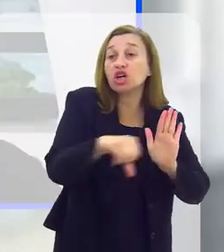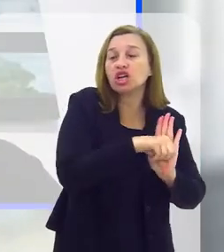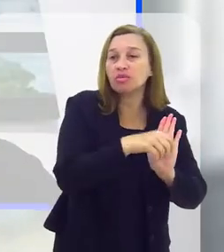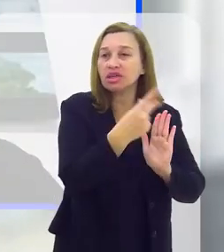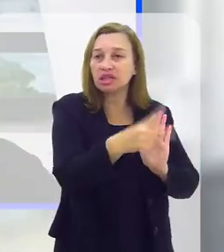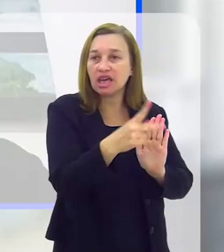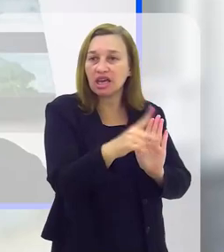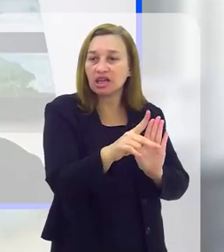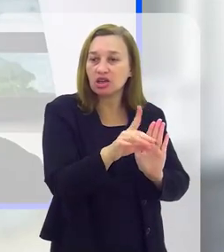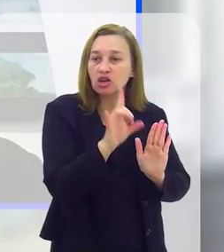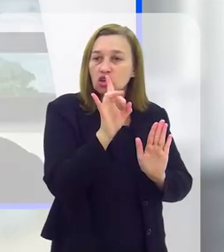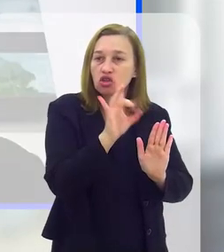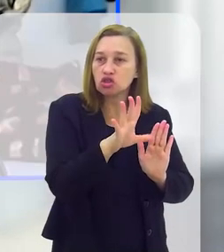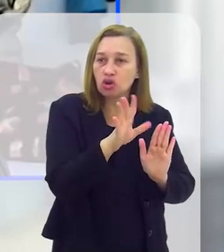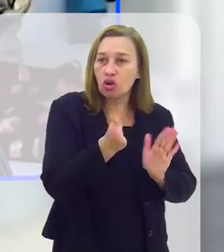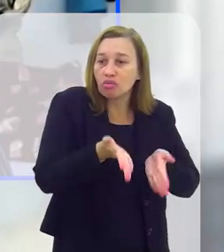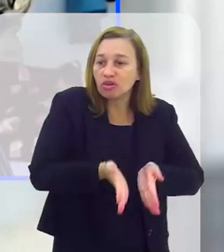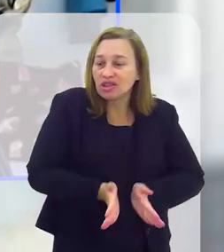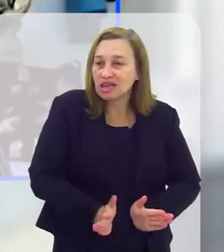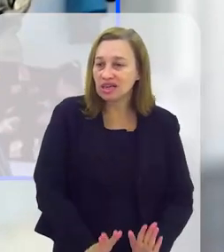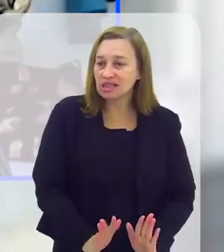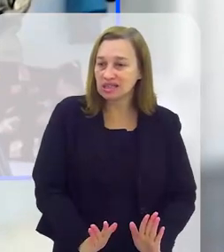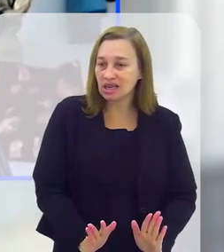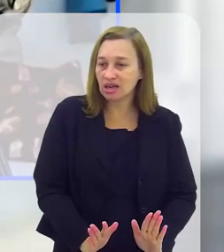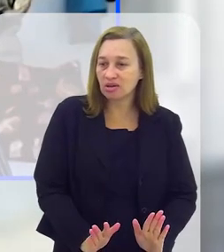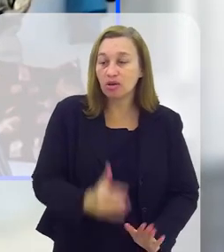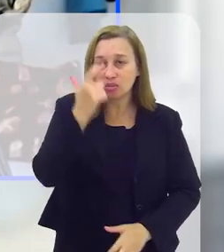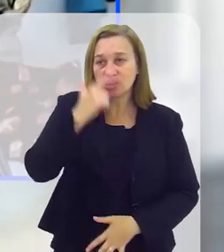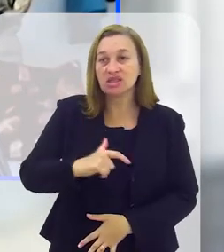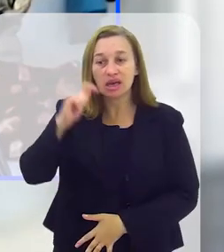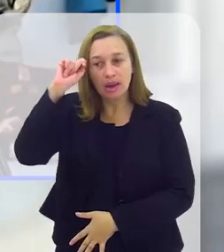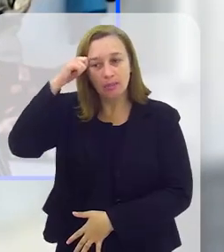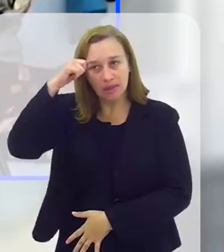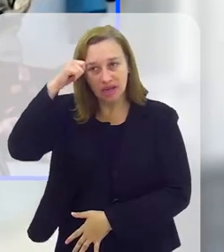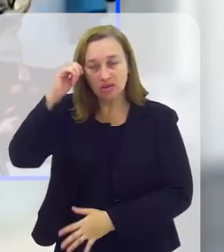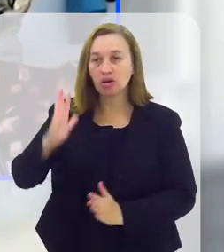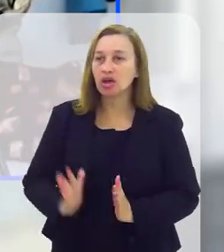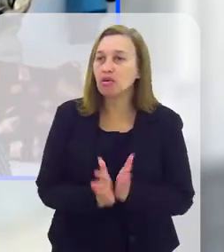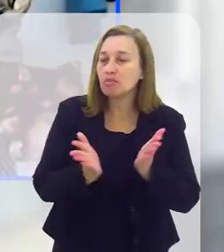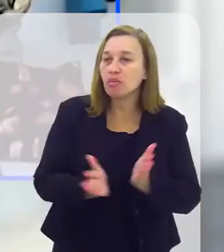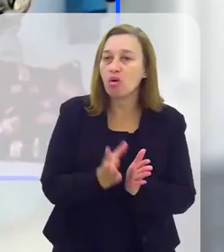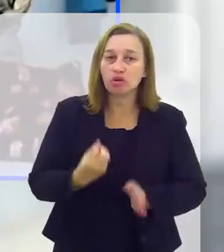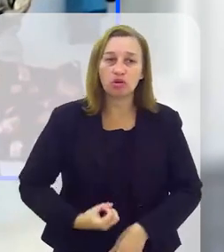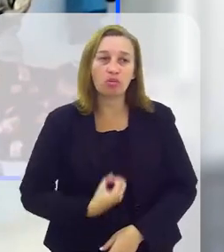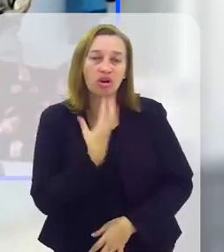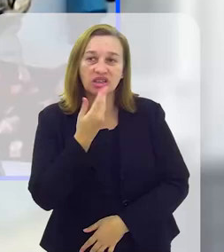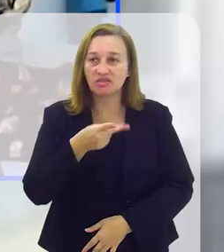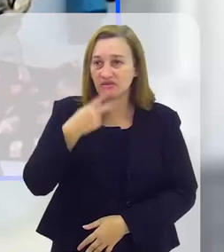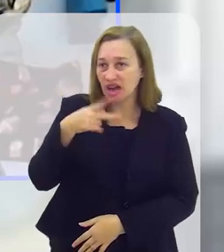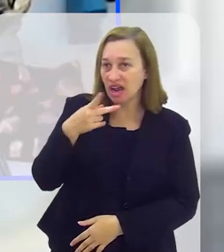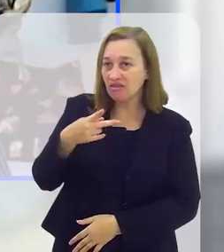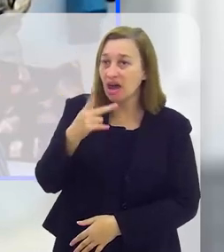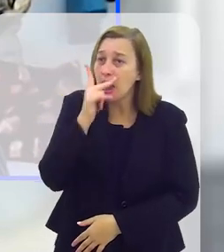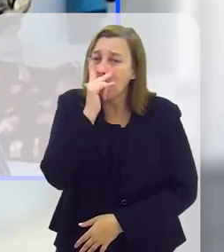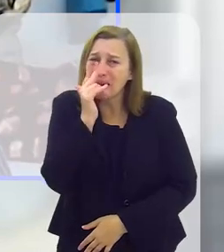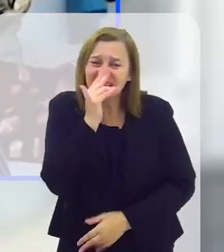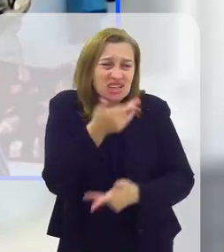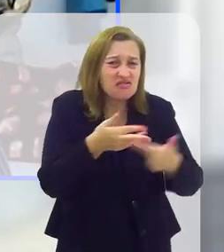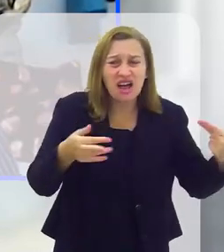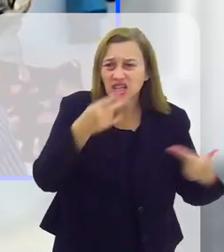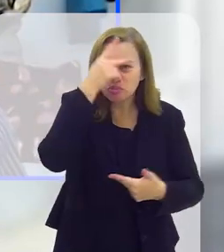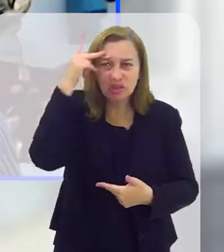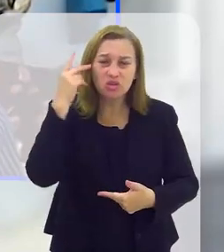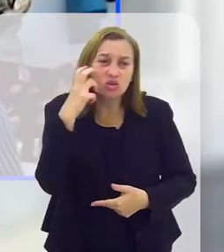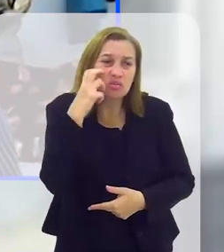sem terem cometido um único crime, somente por serem pretos e por serem pobres. Então, eles estão nos abrigos. E esse poeta